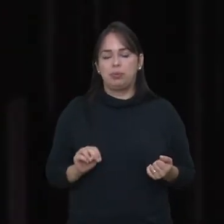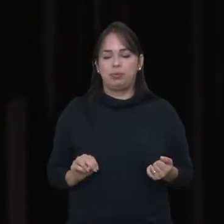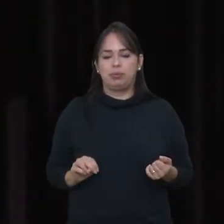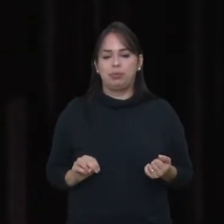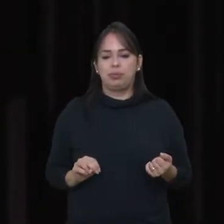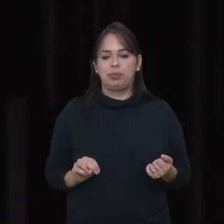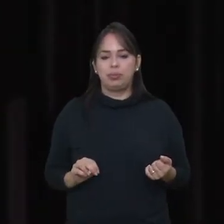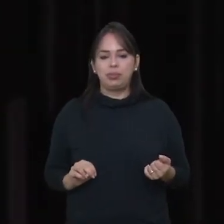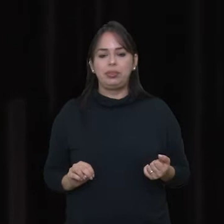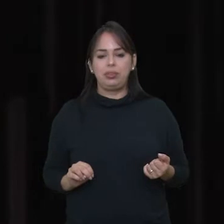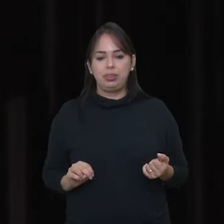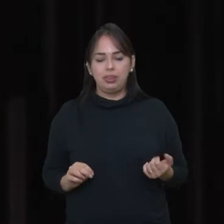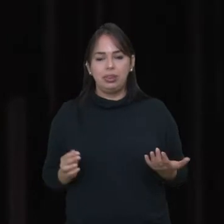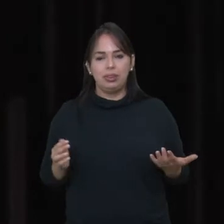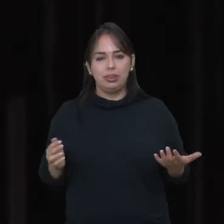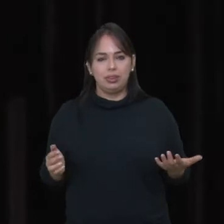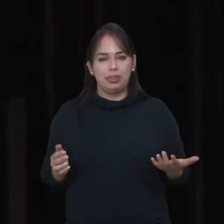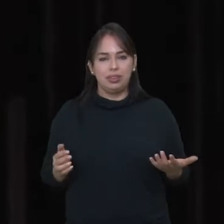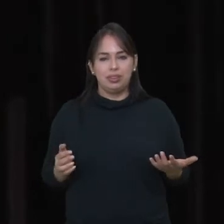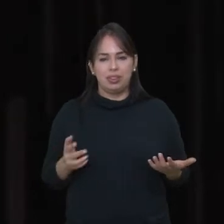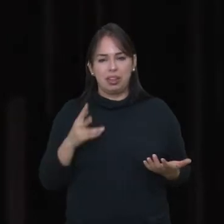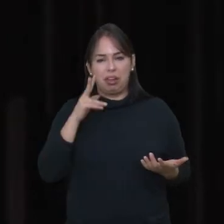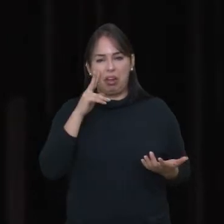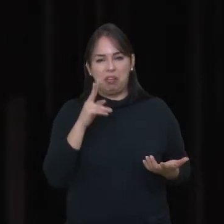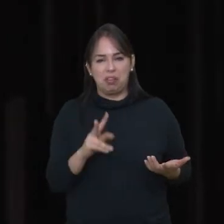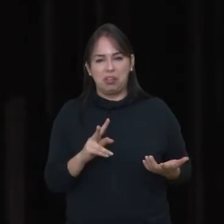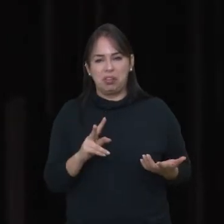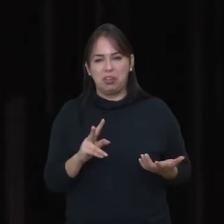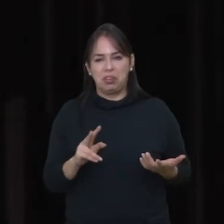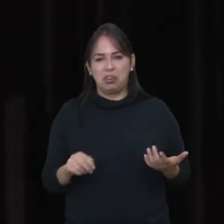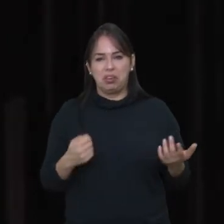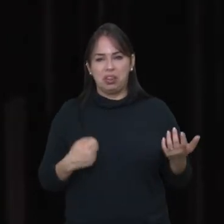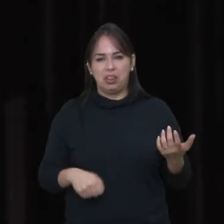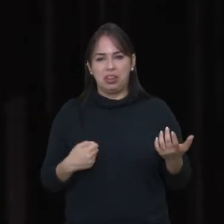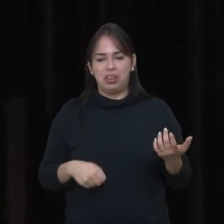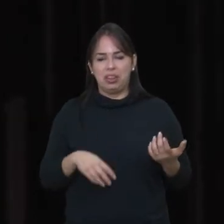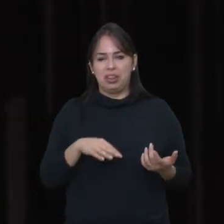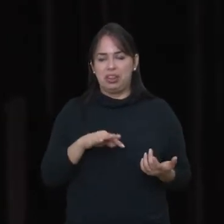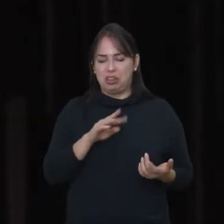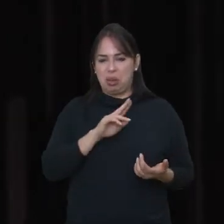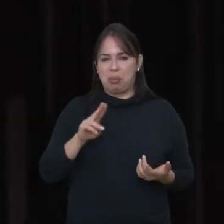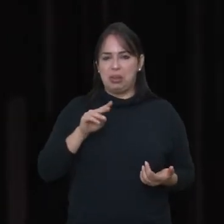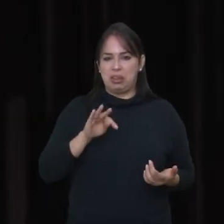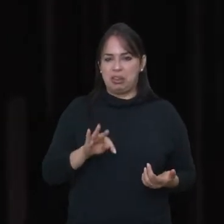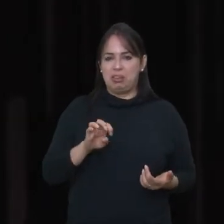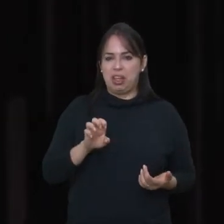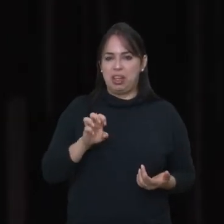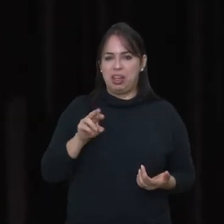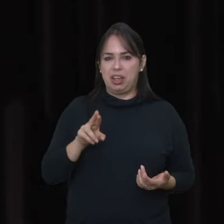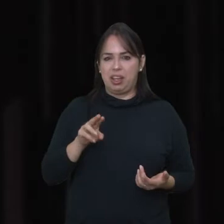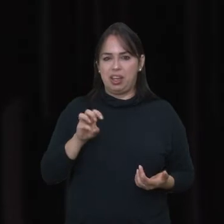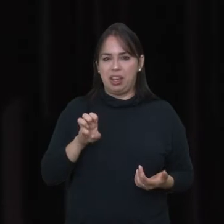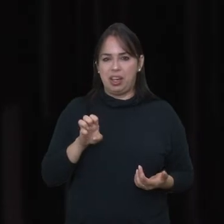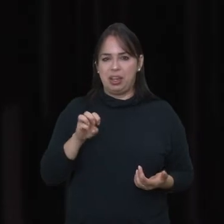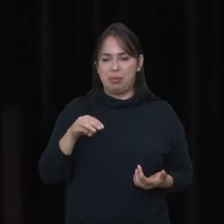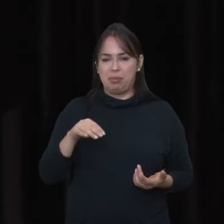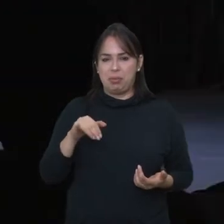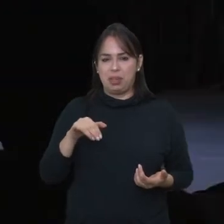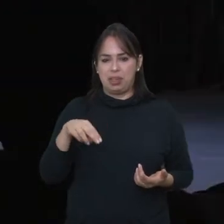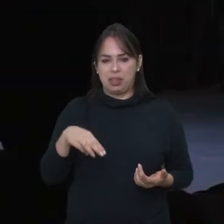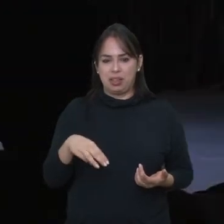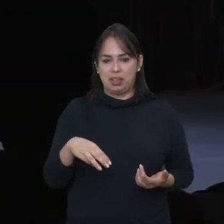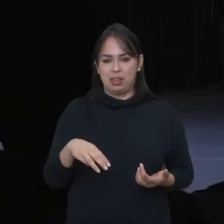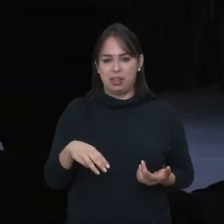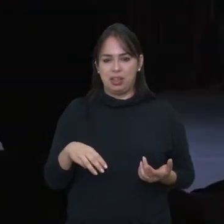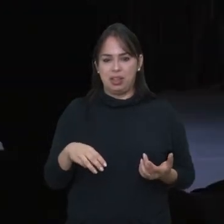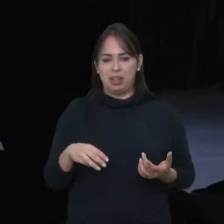Eu uso Cara Eu não sei se vocês já viram Um instrumento chamado Teremim Cara Teremim